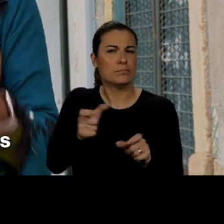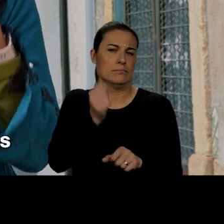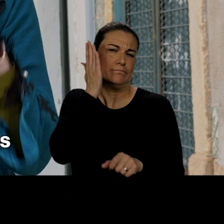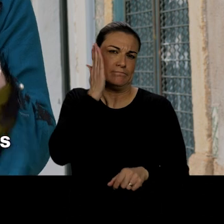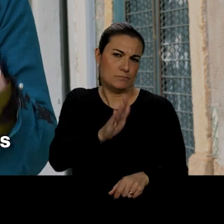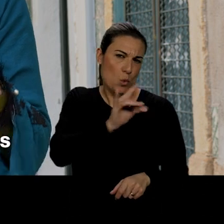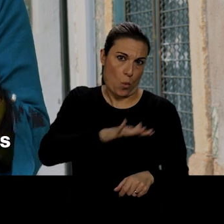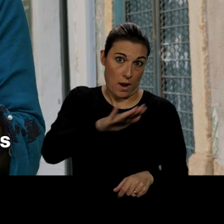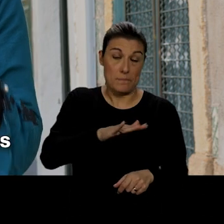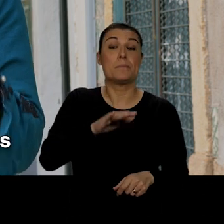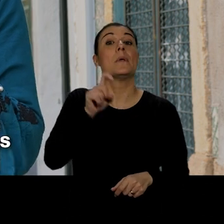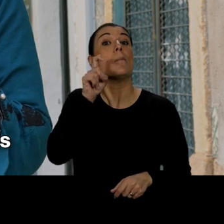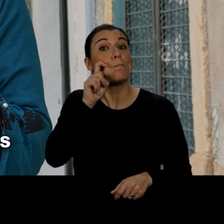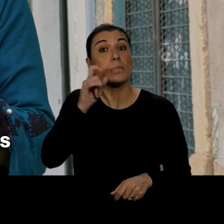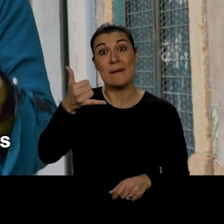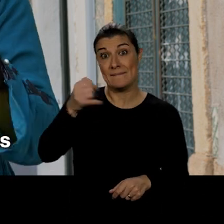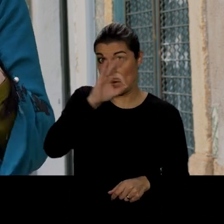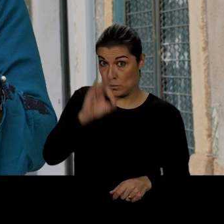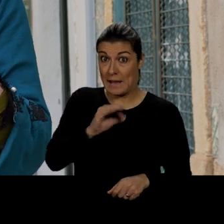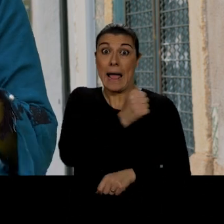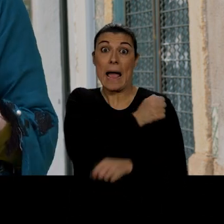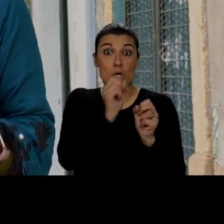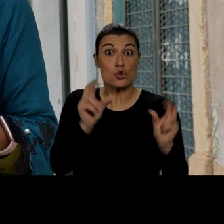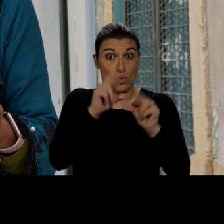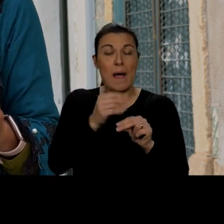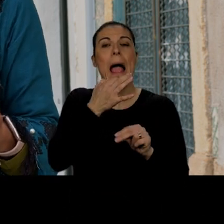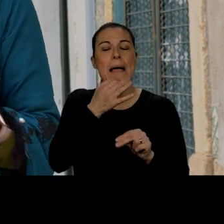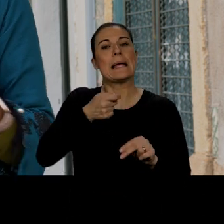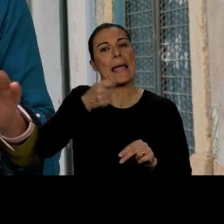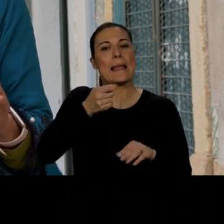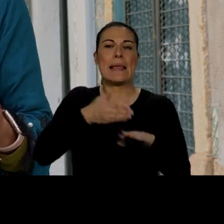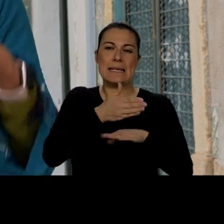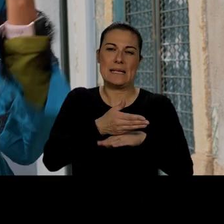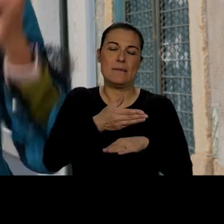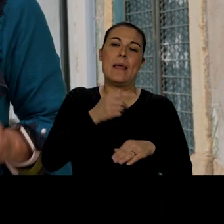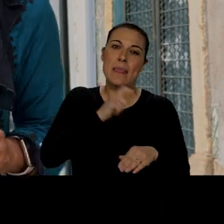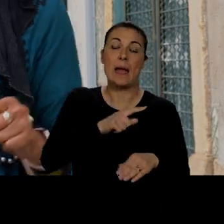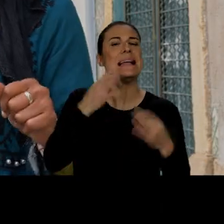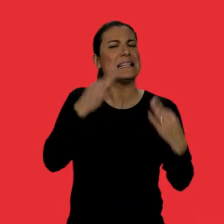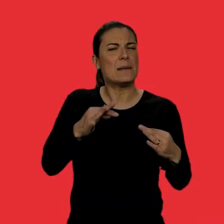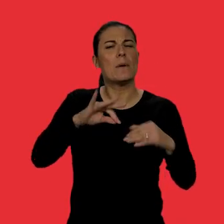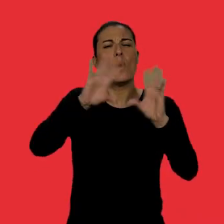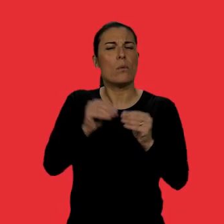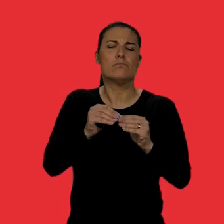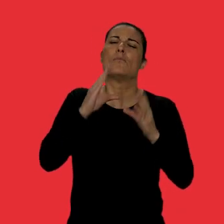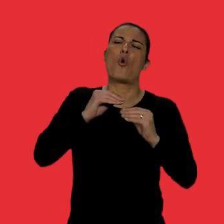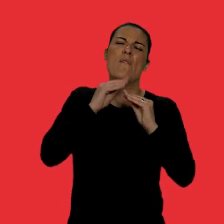Garantir que 25% das novas habitações tenham rendas acessíveis. É simples. E o resto é conversa.